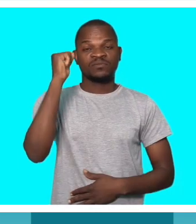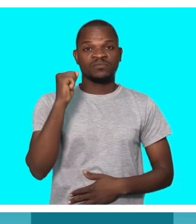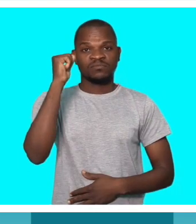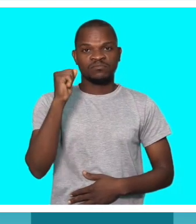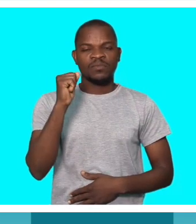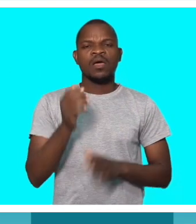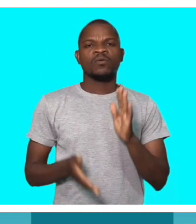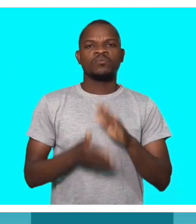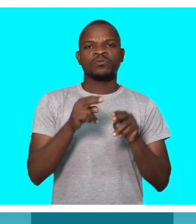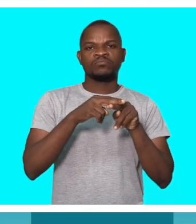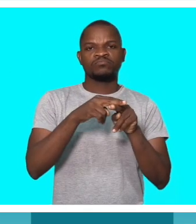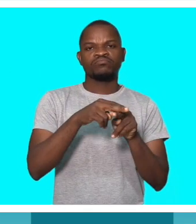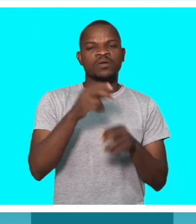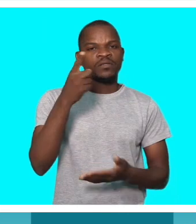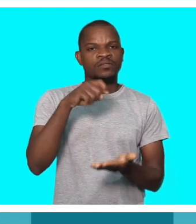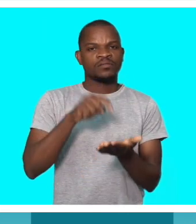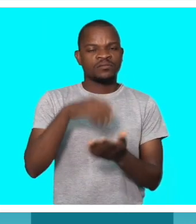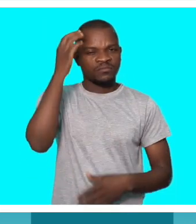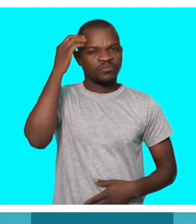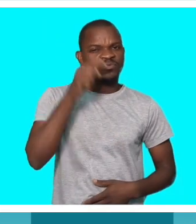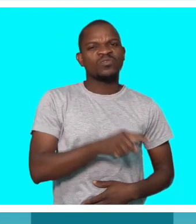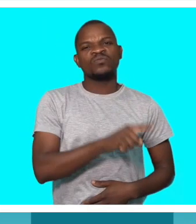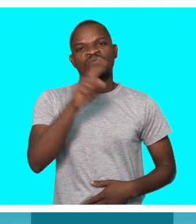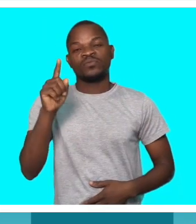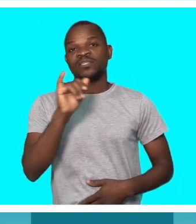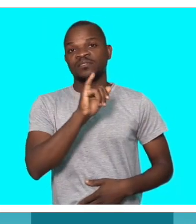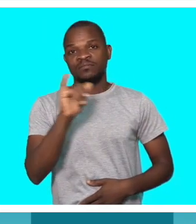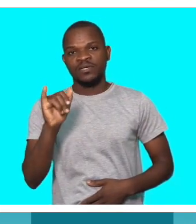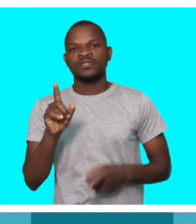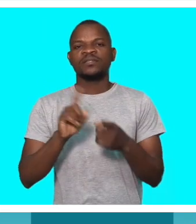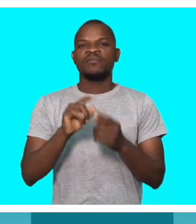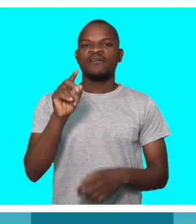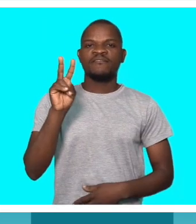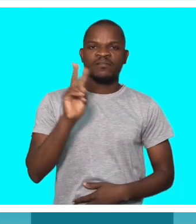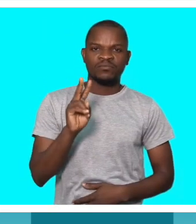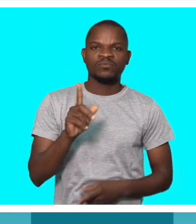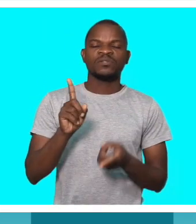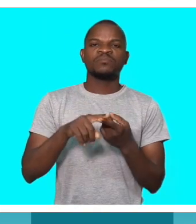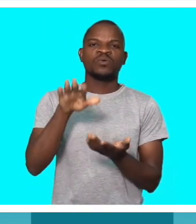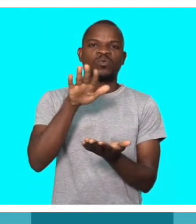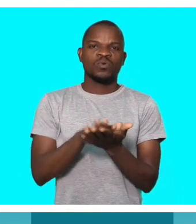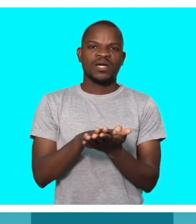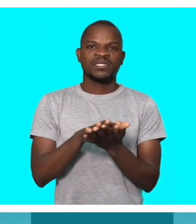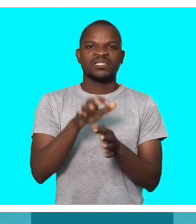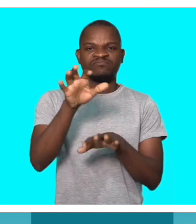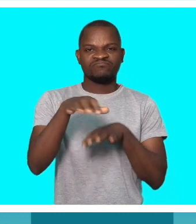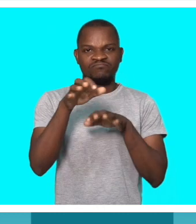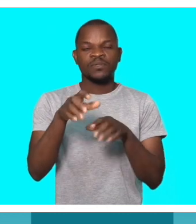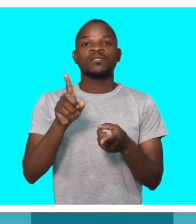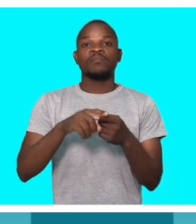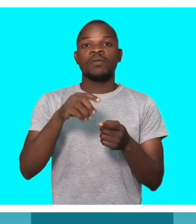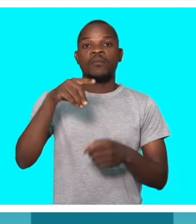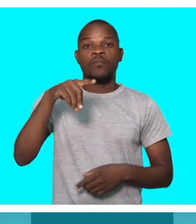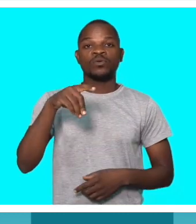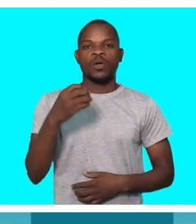a fazer transporte de Maputo a Inhambane, Maputo-Vilanculo e de Maputo à Reserva para a gente também em